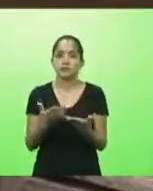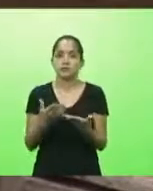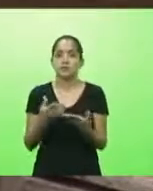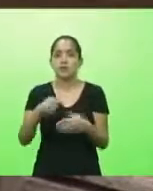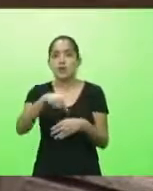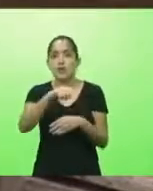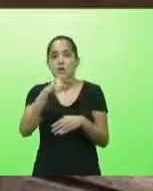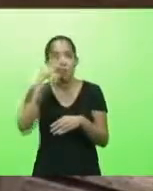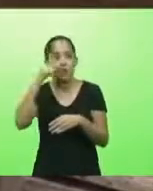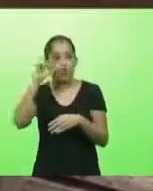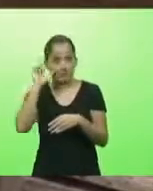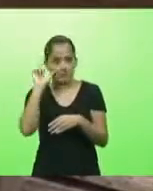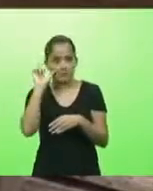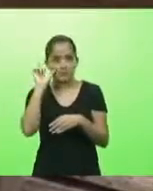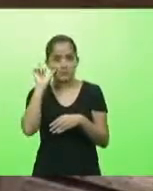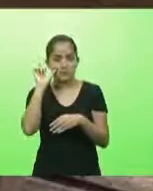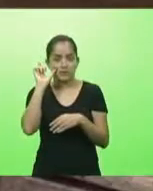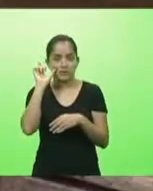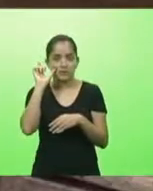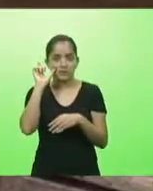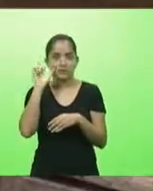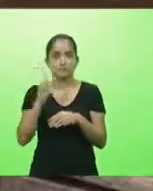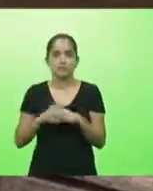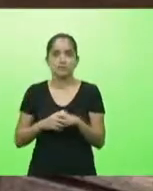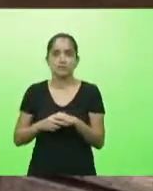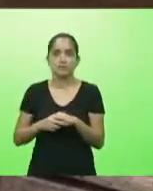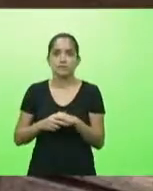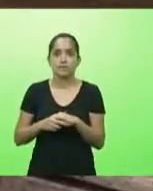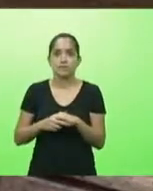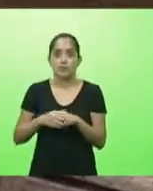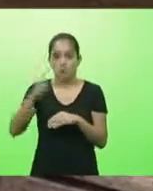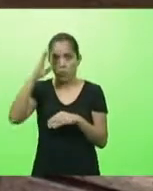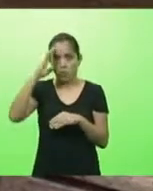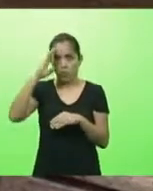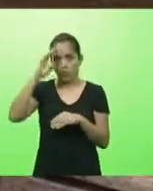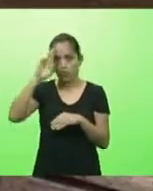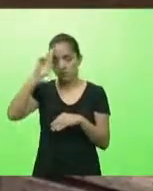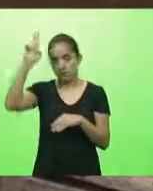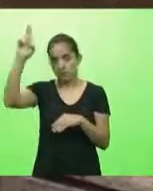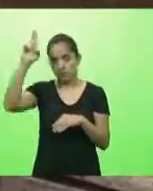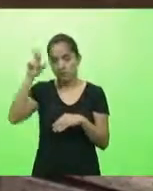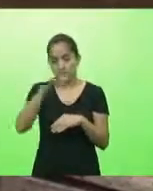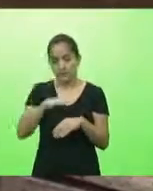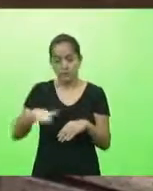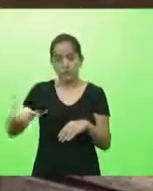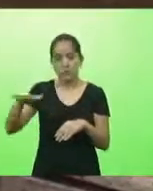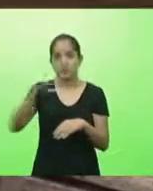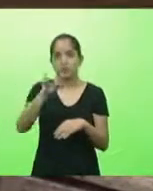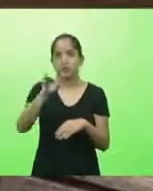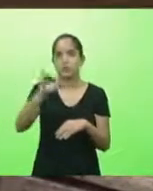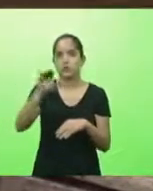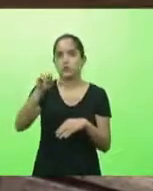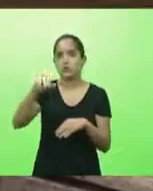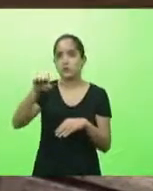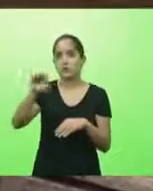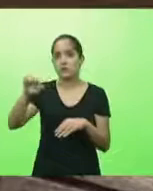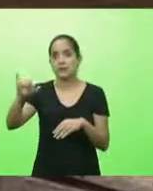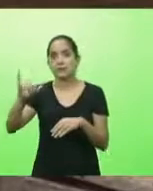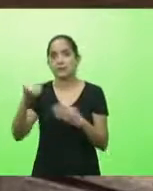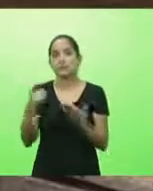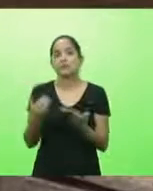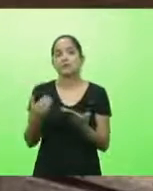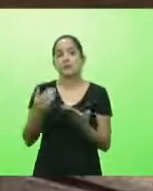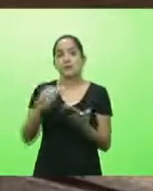ontem com o comandante geral o Dionei comandante da polícia